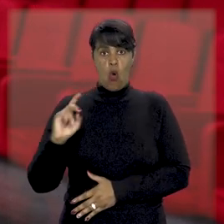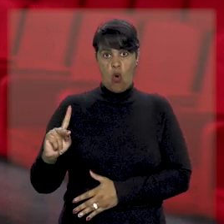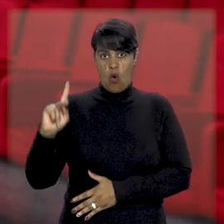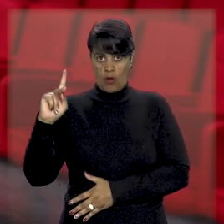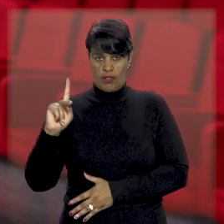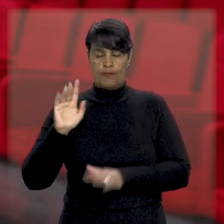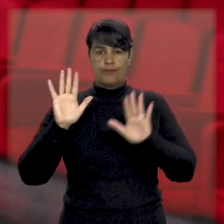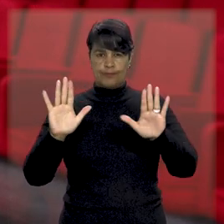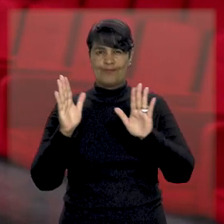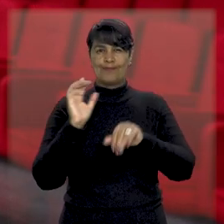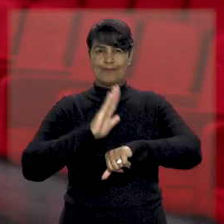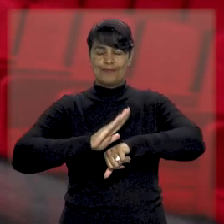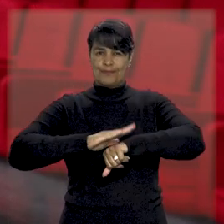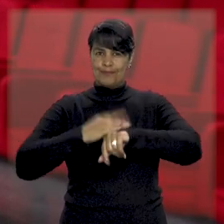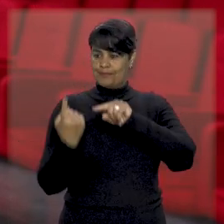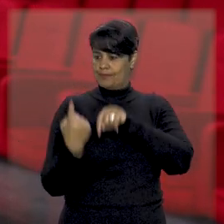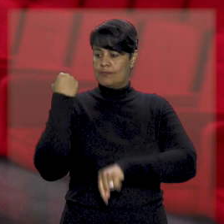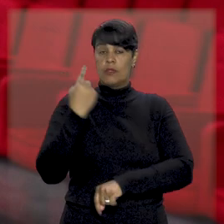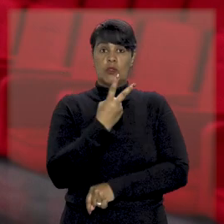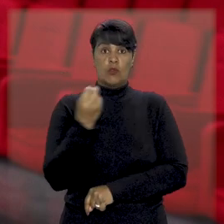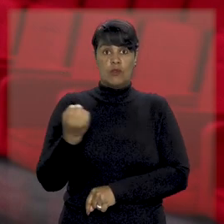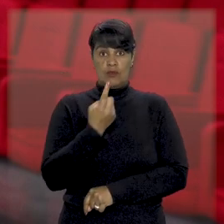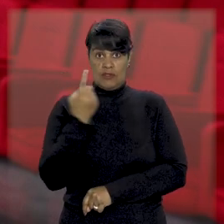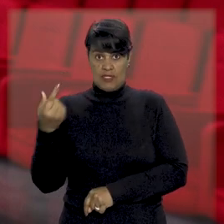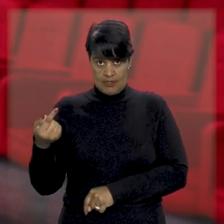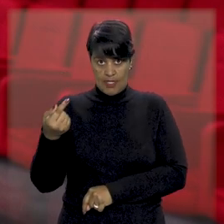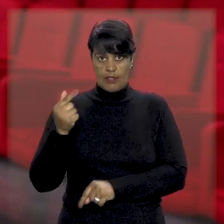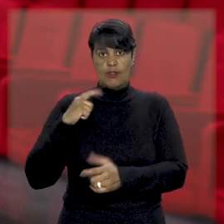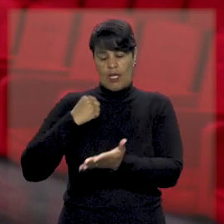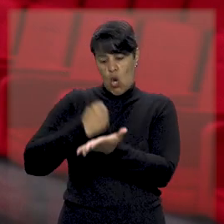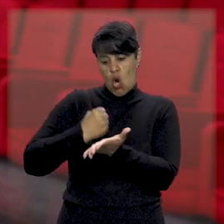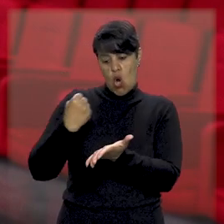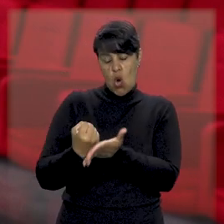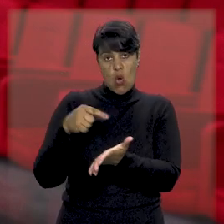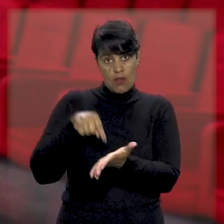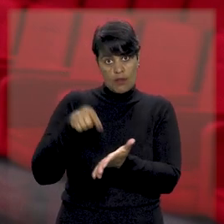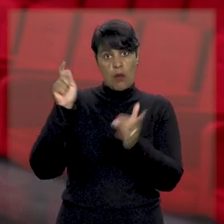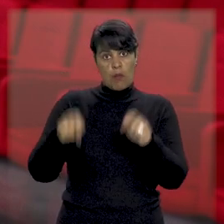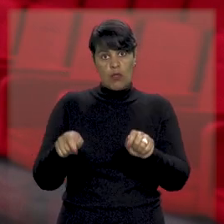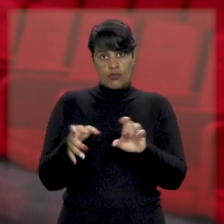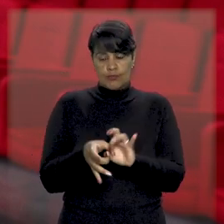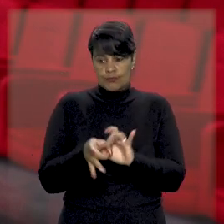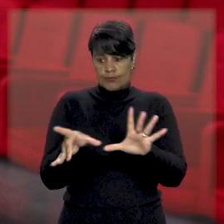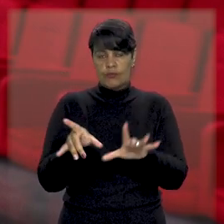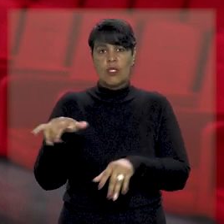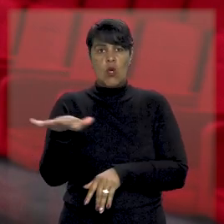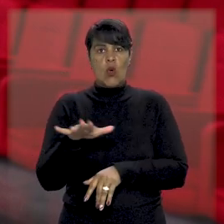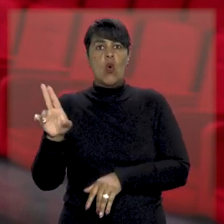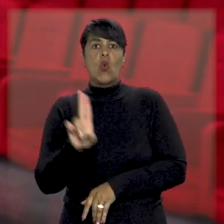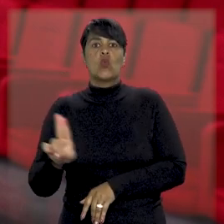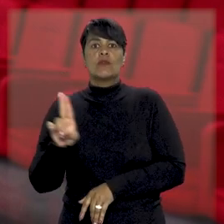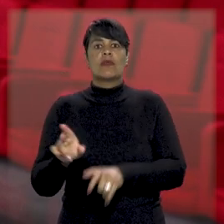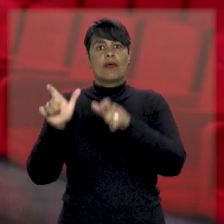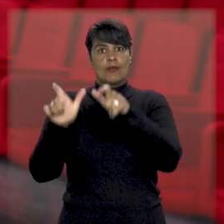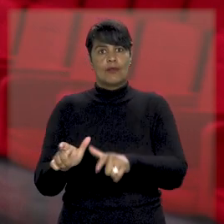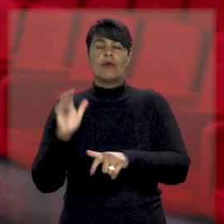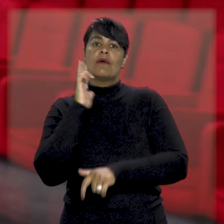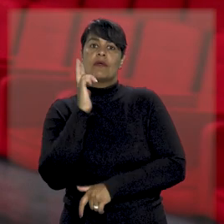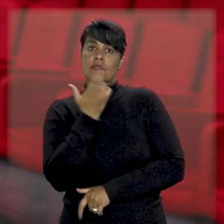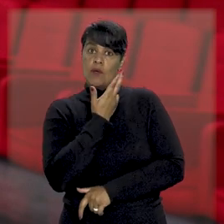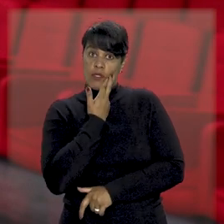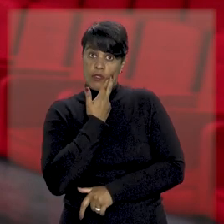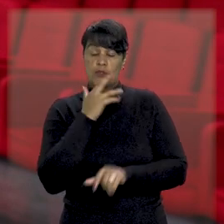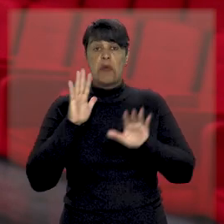Fortaleza um contrato de subfranquia para a construção de restaurante da rede internacional. Segundo a Perla Top, após a